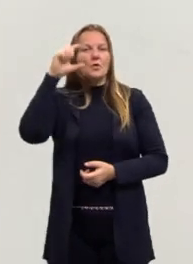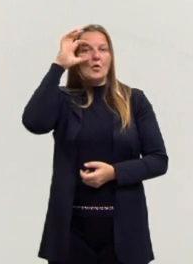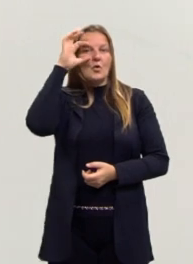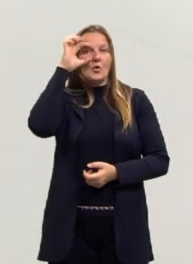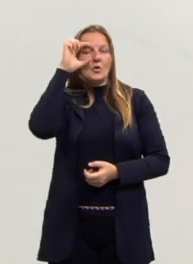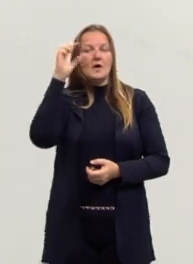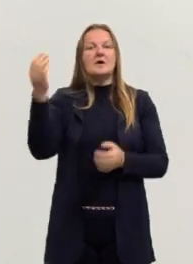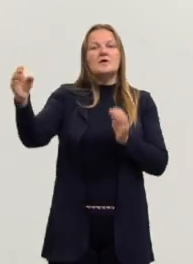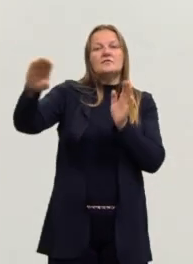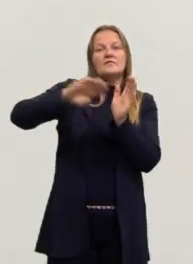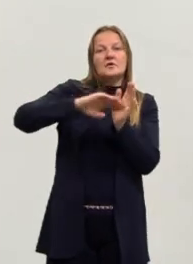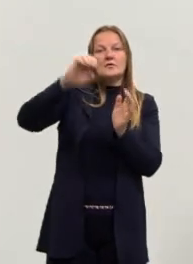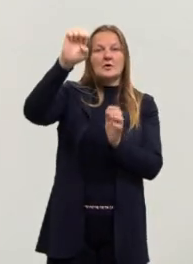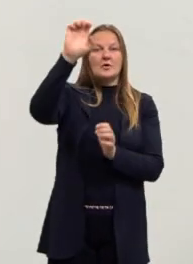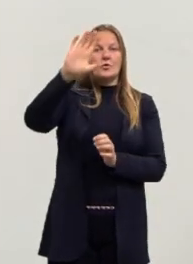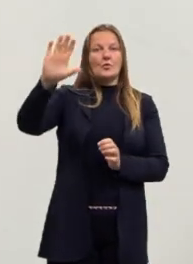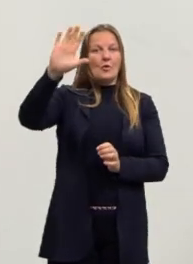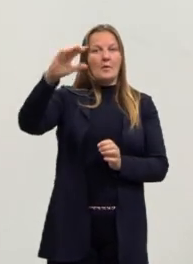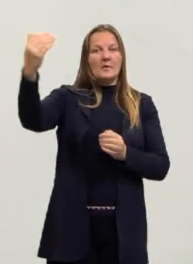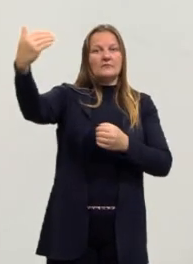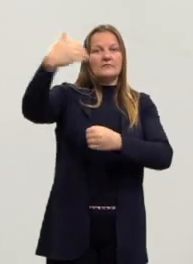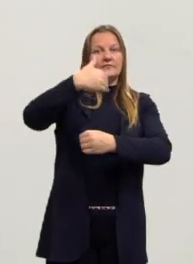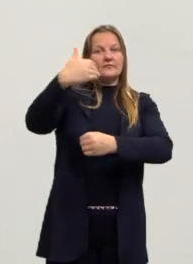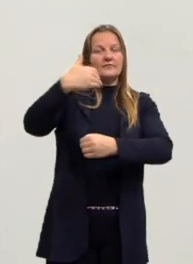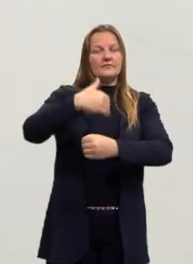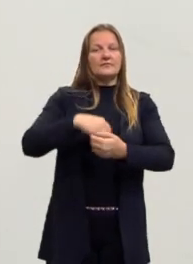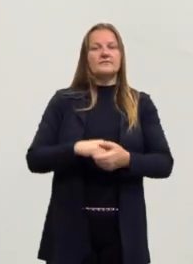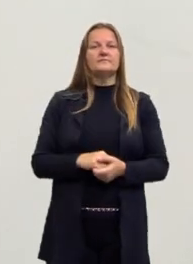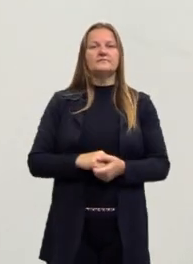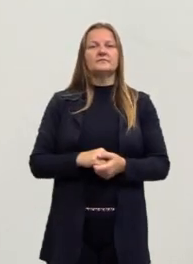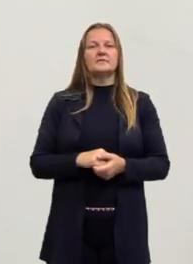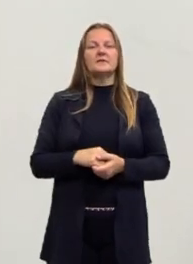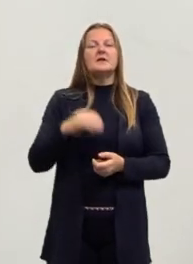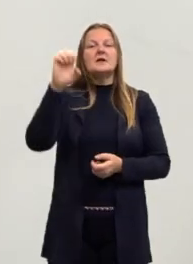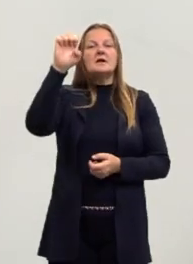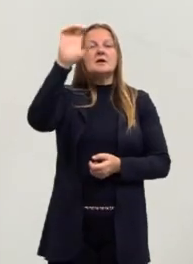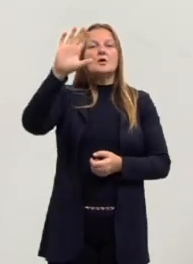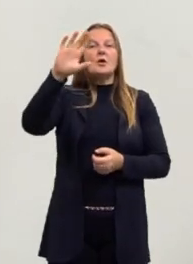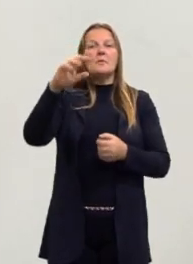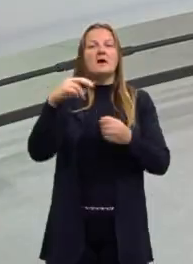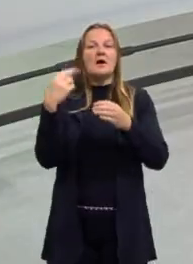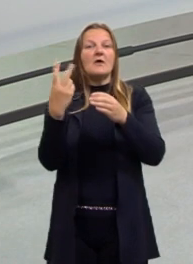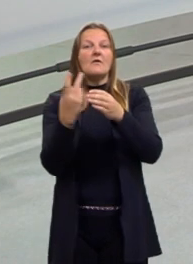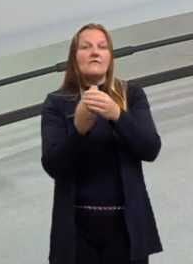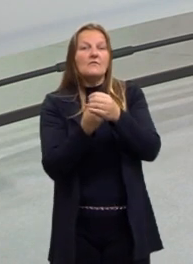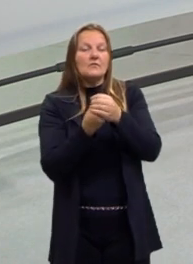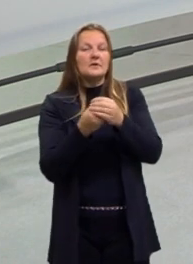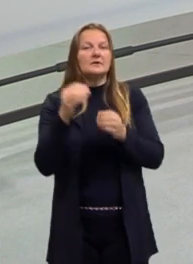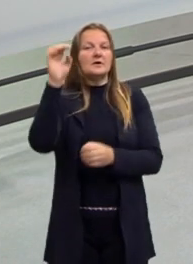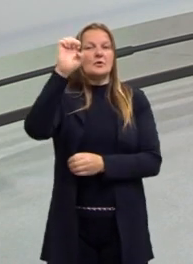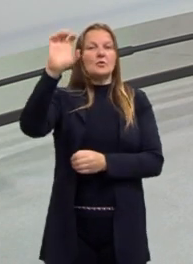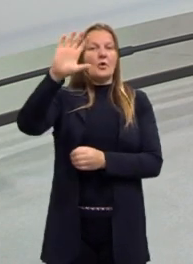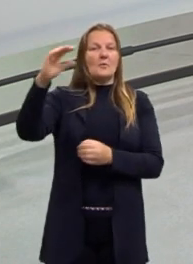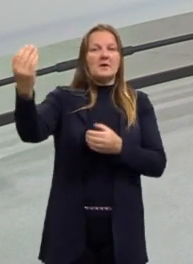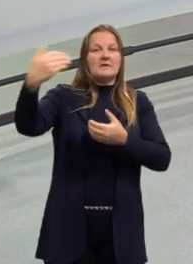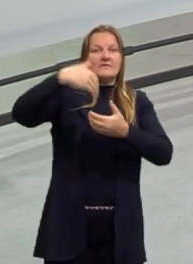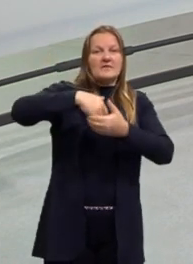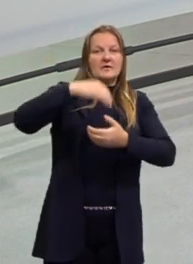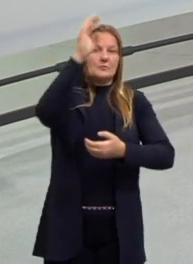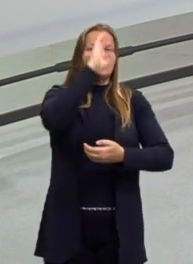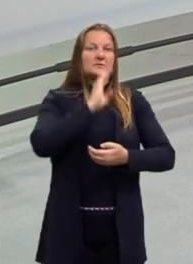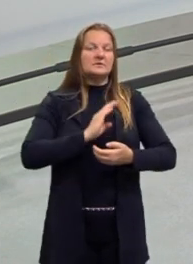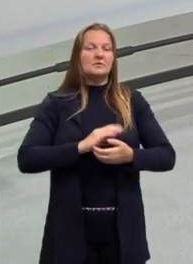Europa, estava lá na Europa, teve todo o envolvimento lá com as vanguardas europeias, ele chega ao Brasil, ele